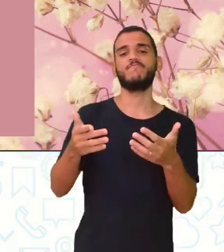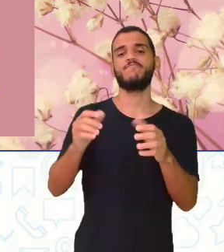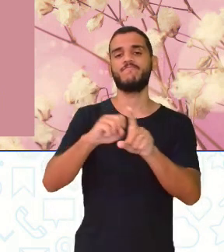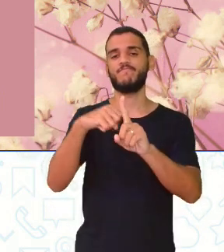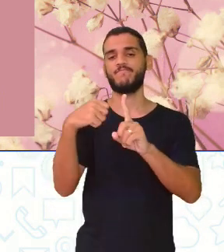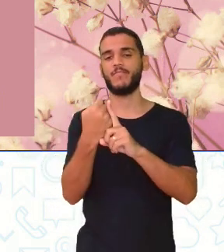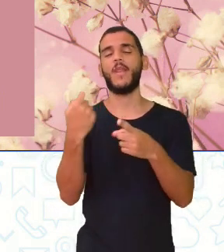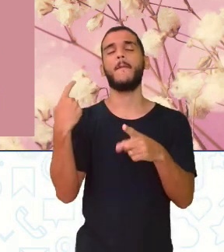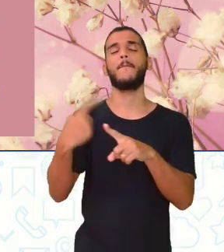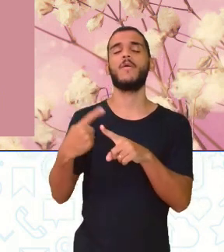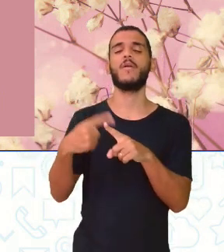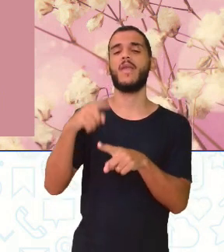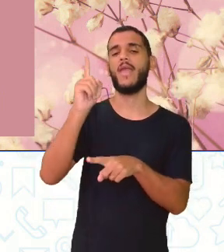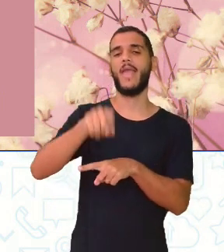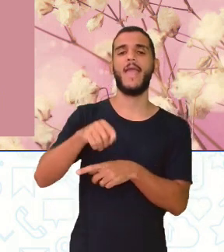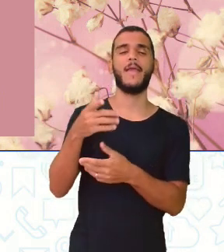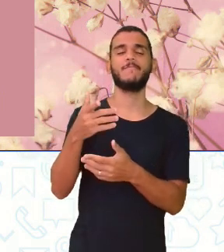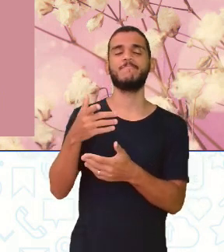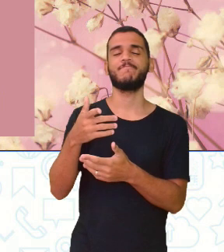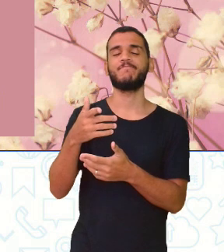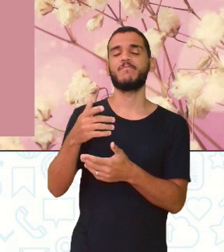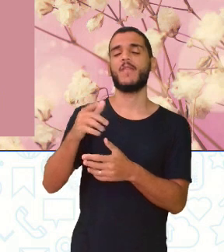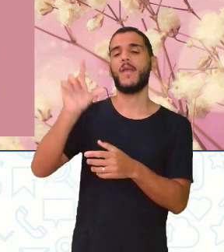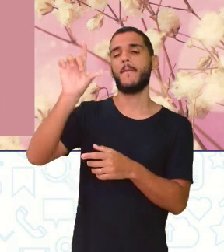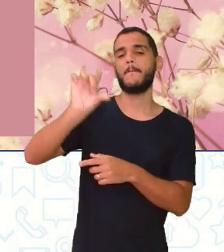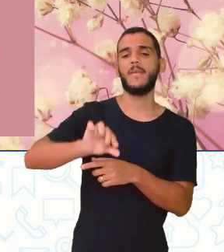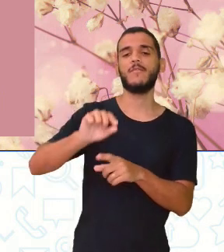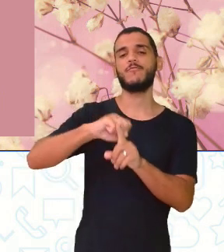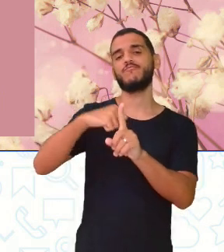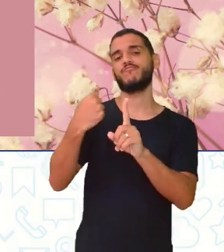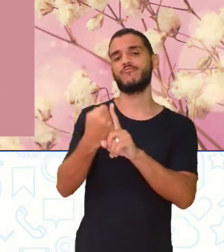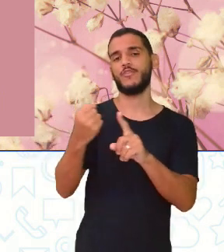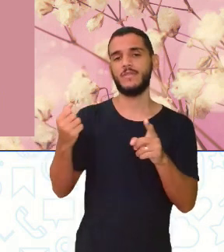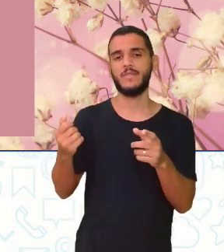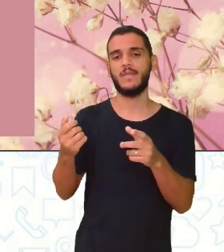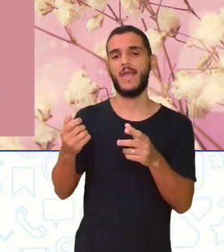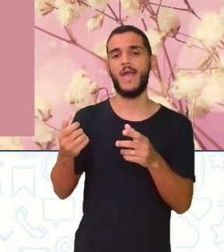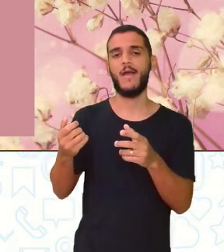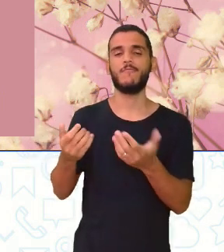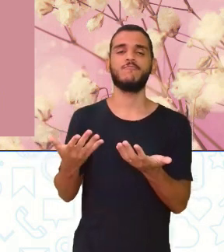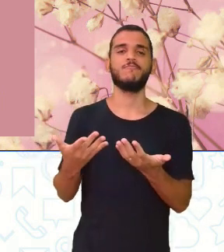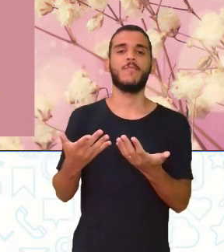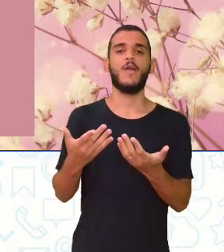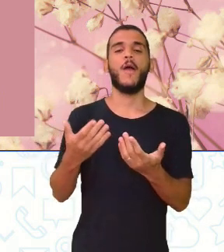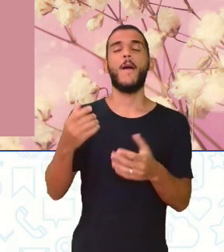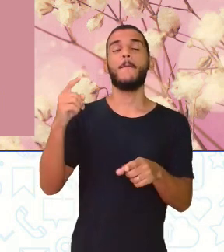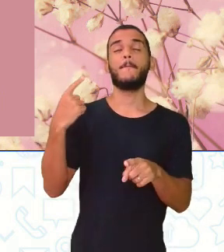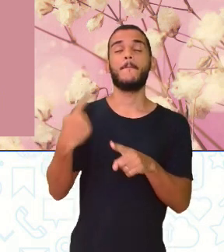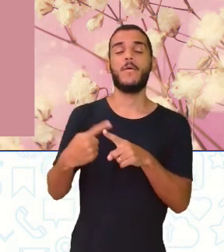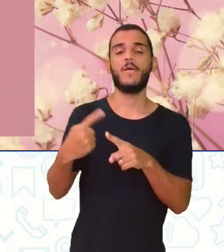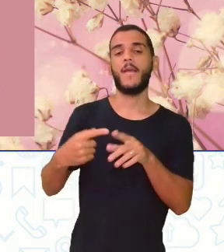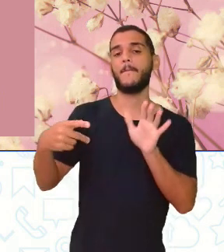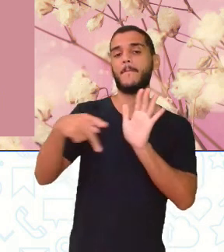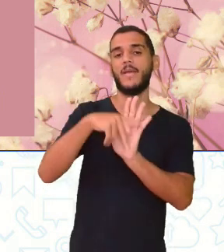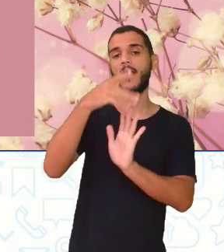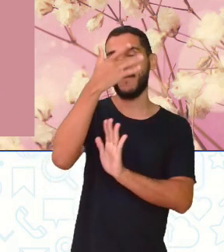variedades de menor prestígio social? Porque são aquelas pertencentes às pessoas que estão longe de onde?